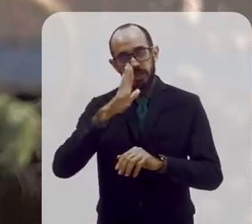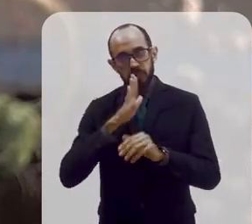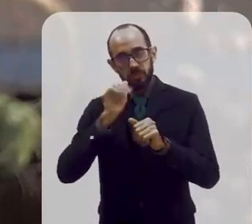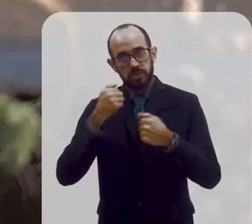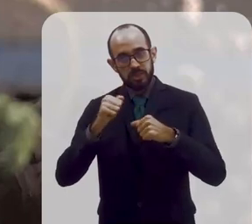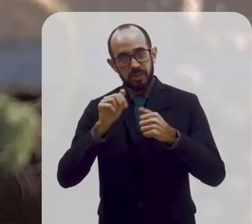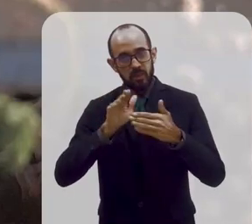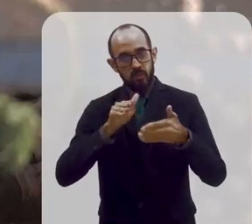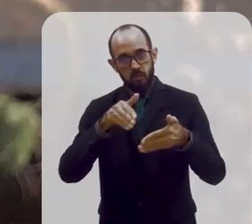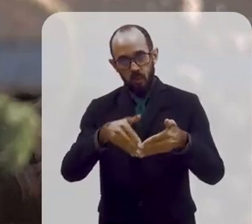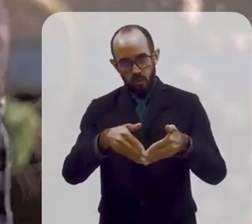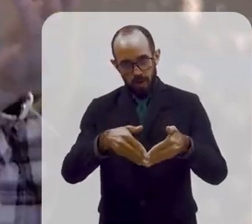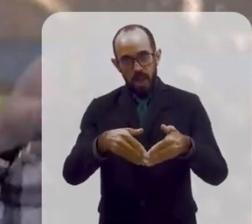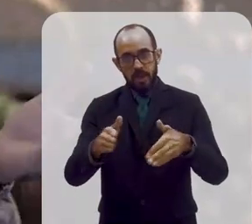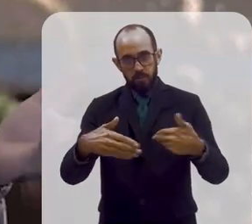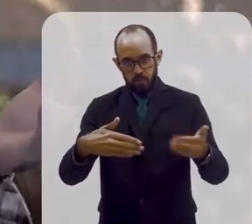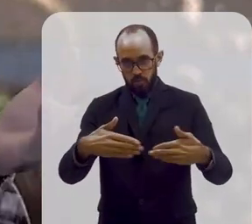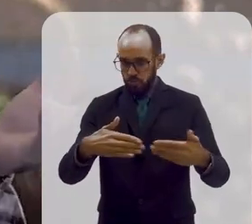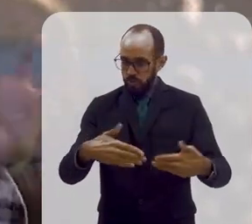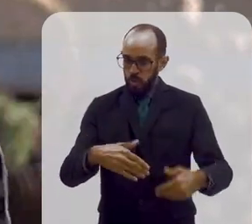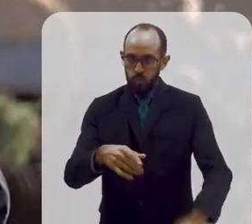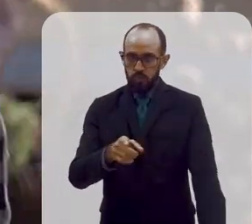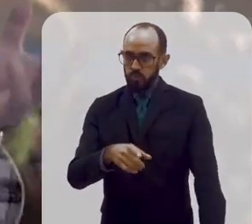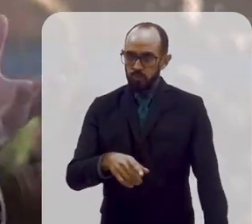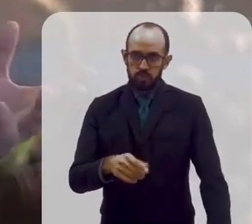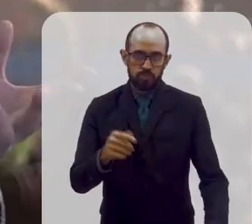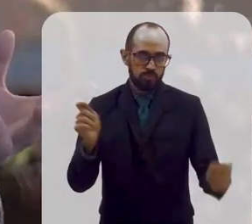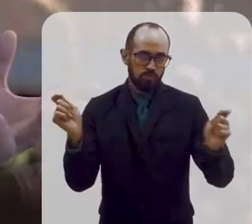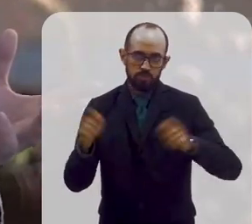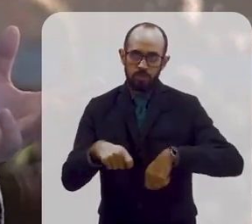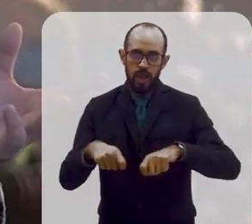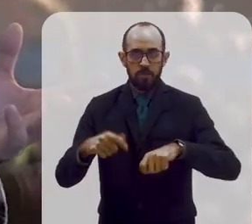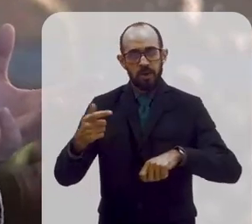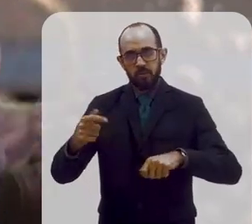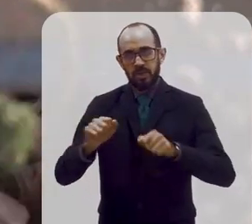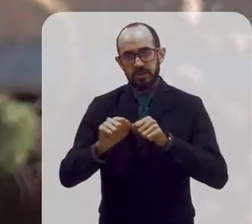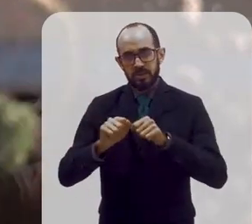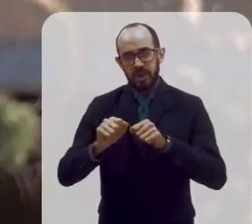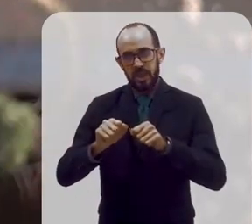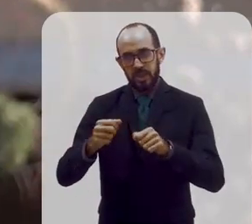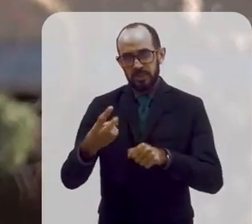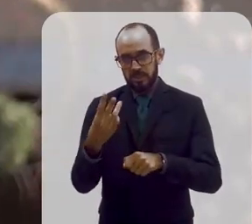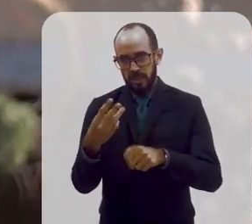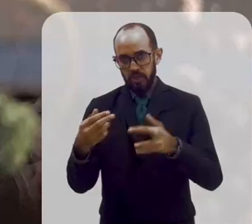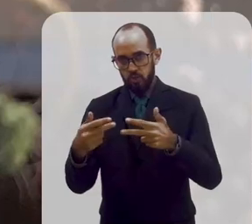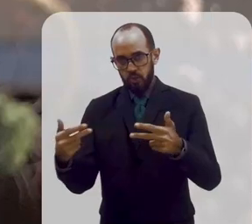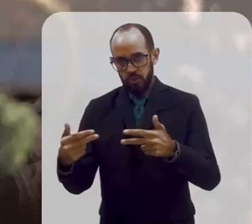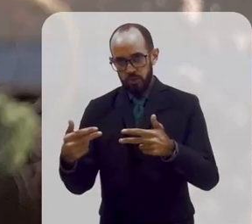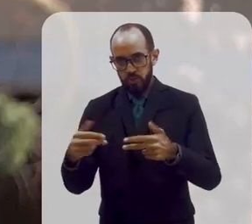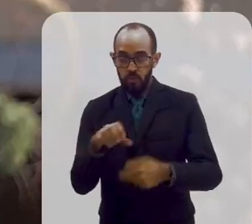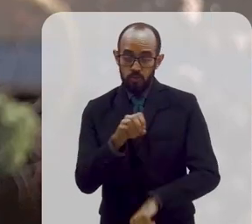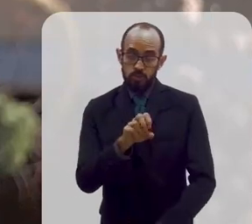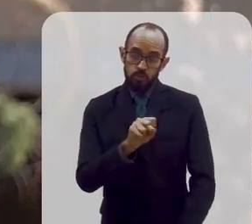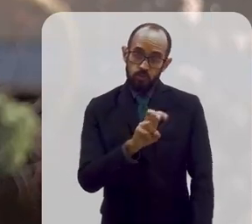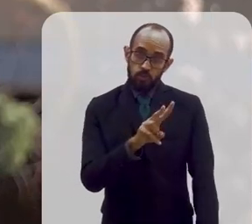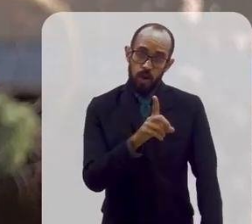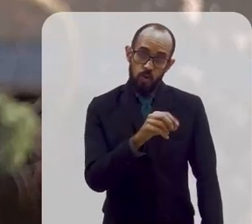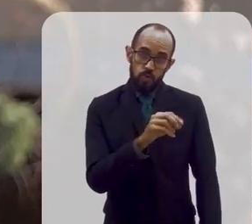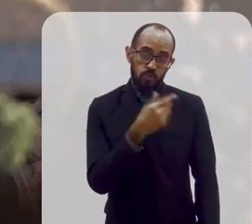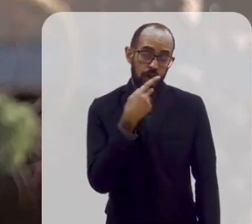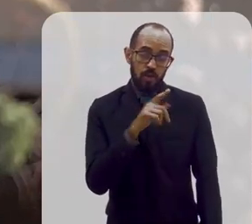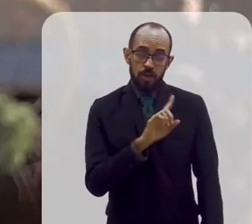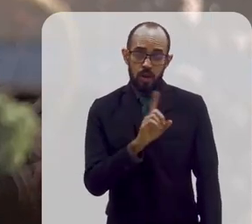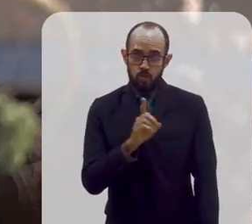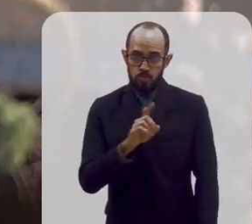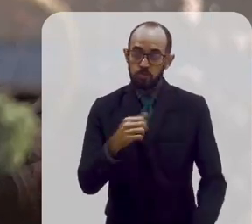precisava priorizar a produção de soro e vacina, não teria espaço para as outras coisas. E o Oswaldo Cruz defendia que não, que tinha que